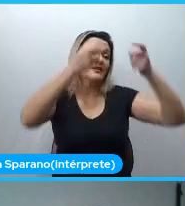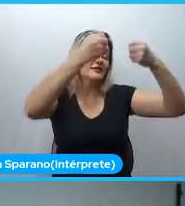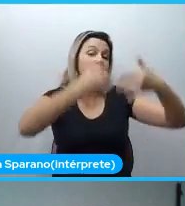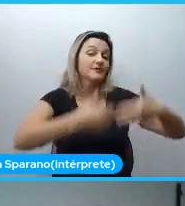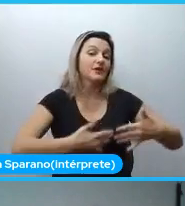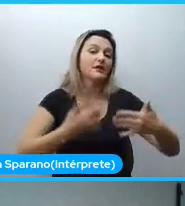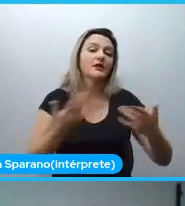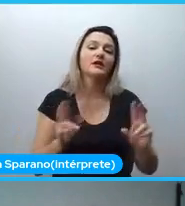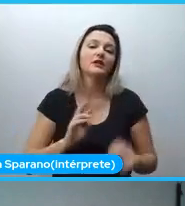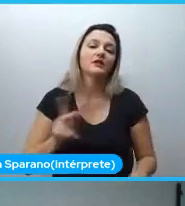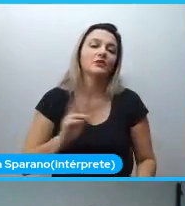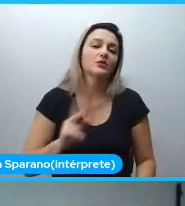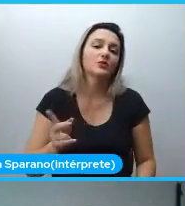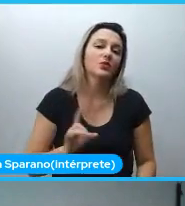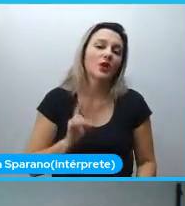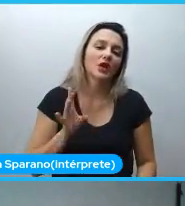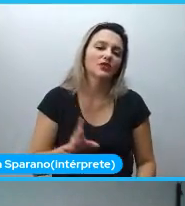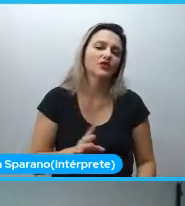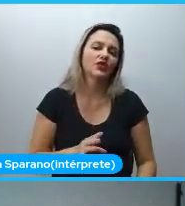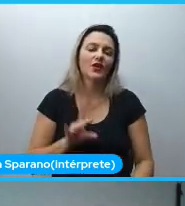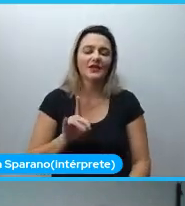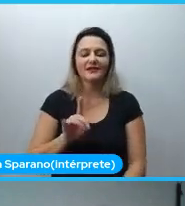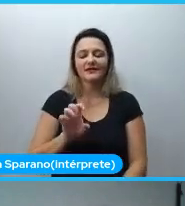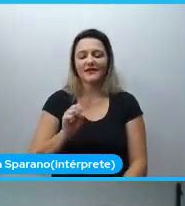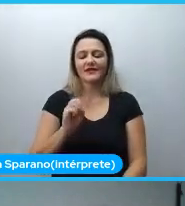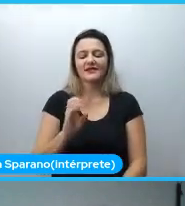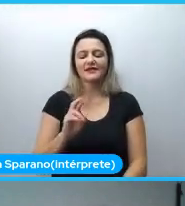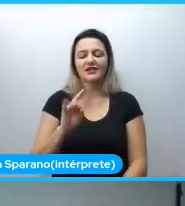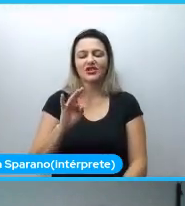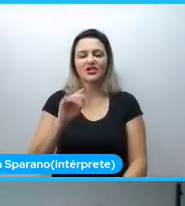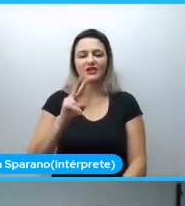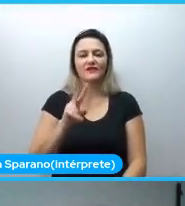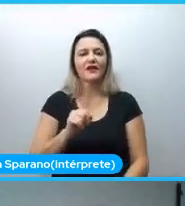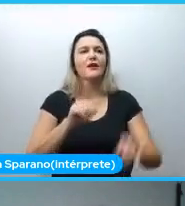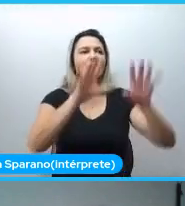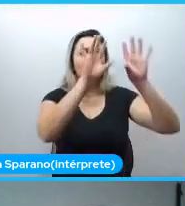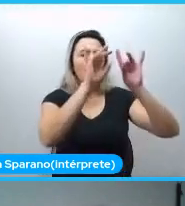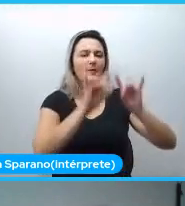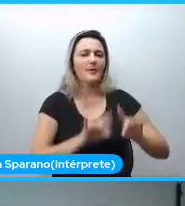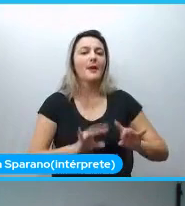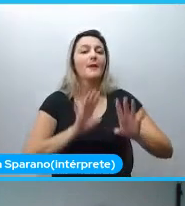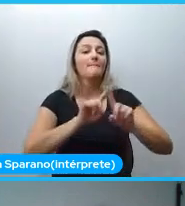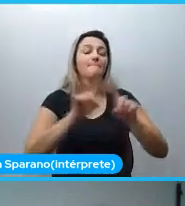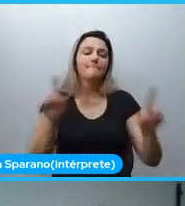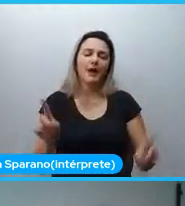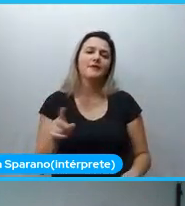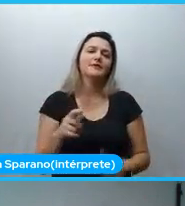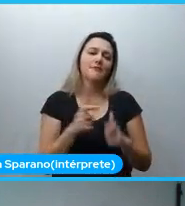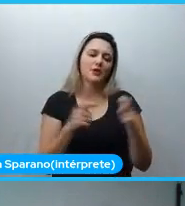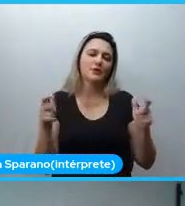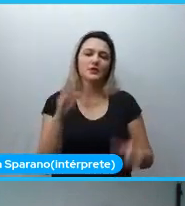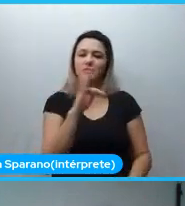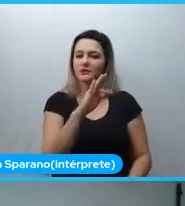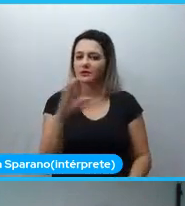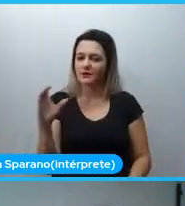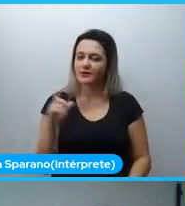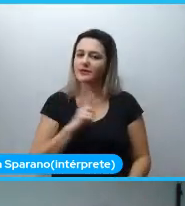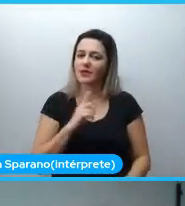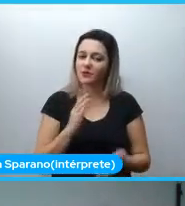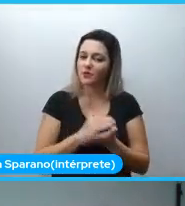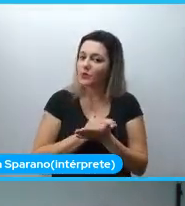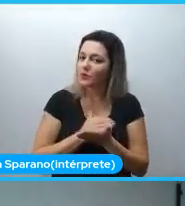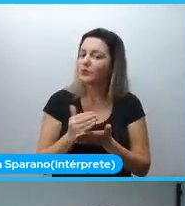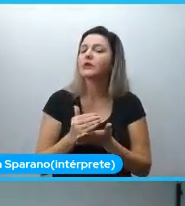não especificamente só estatística descritiva, mas boa parte dos TCCs, eles envolvem, principalmente no início, essa